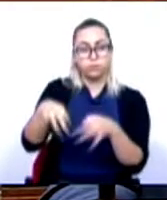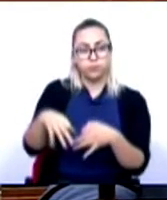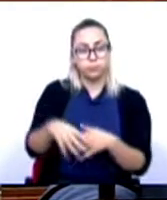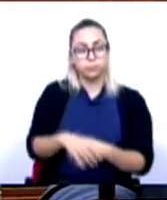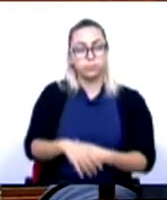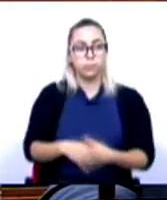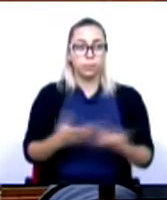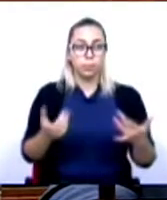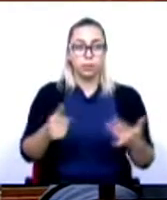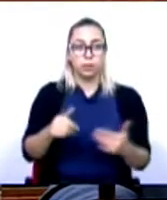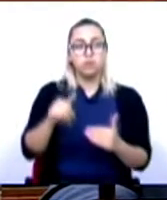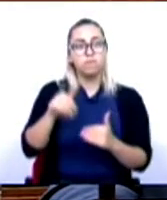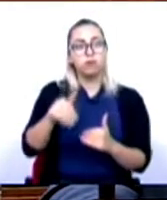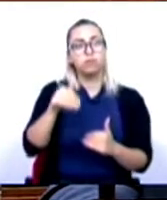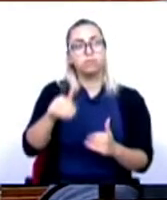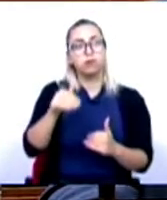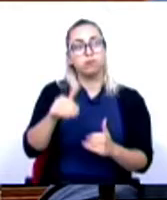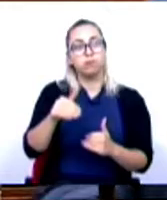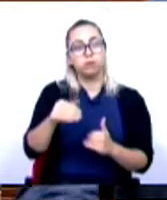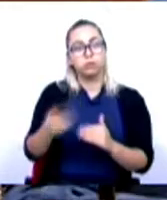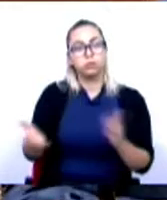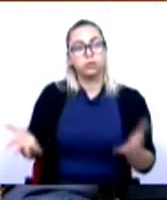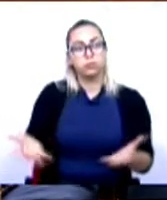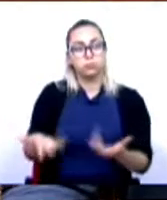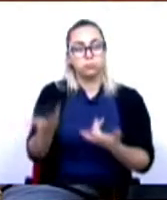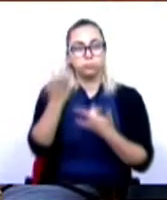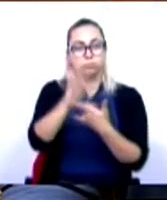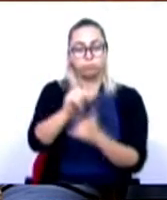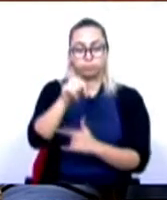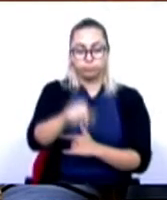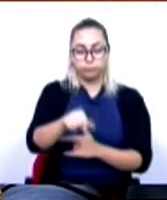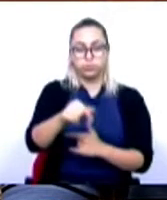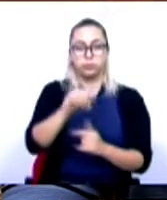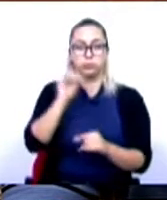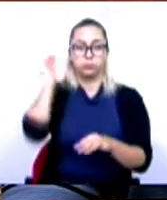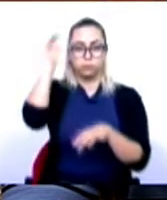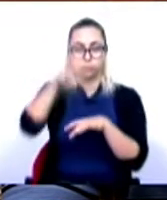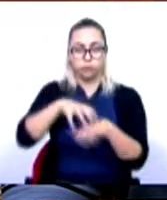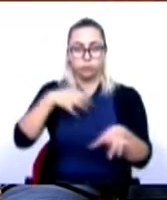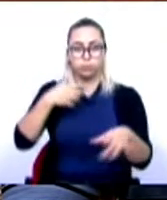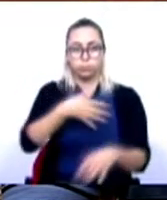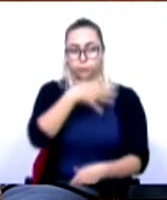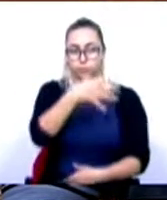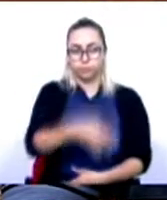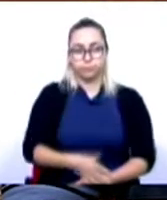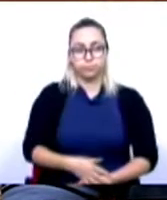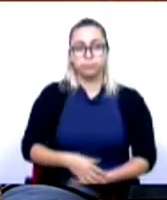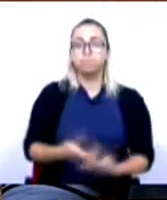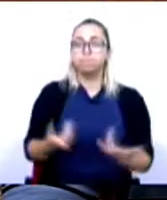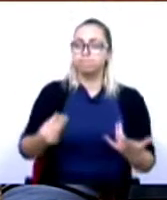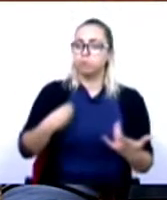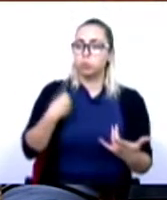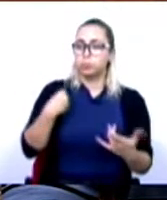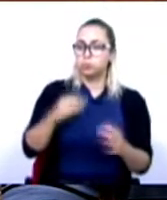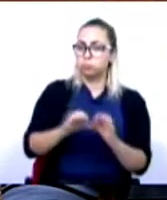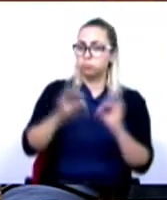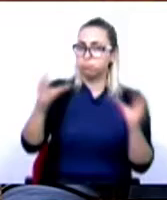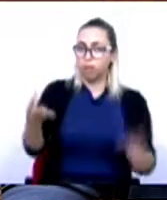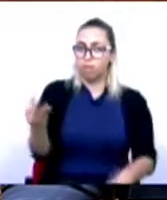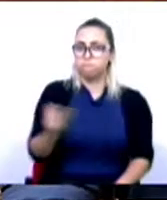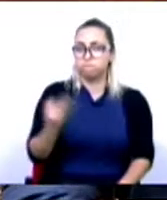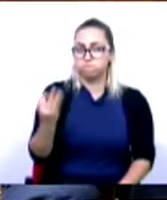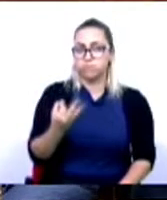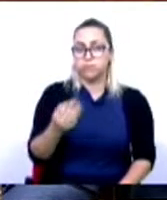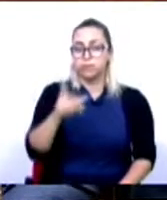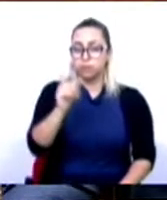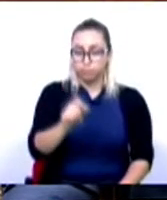brevemente serão traduzidas em iniciativas legislativas que serão presentes aqui na Assembleia da República. Partilhamos muitas das suas preocupações e